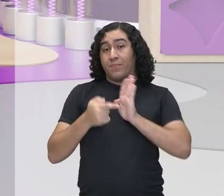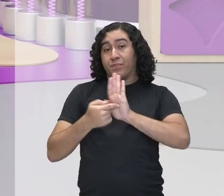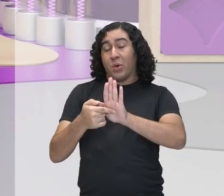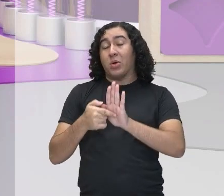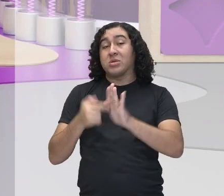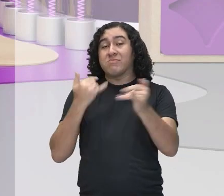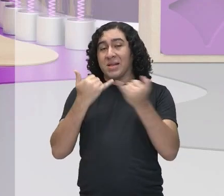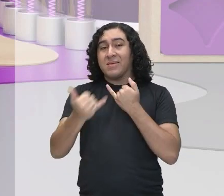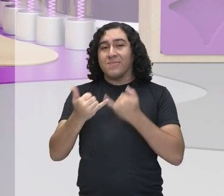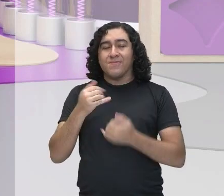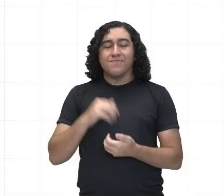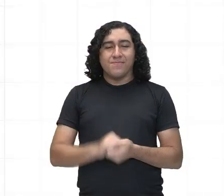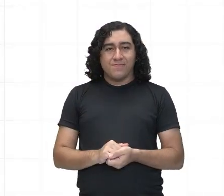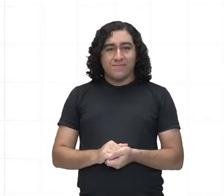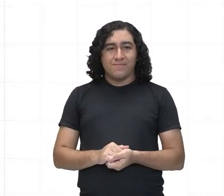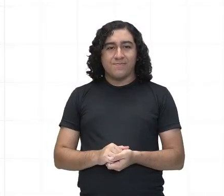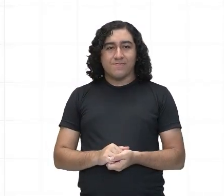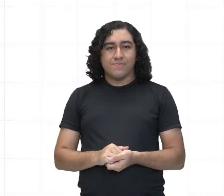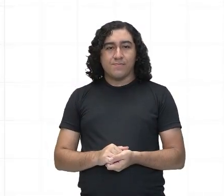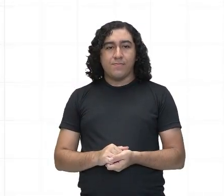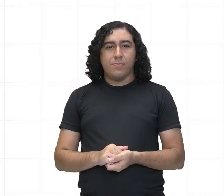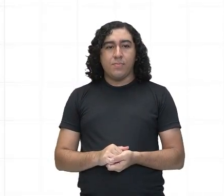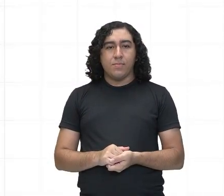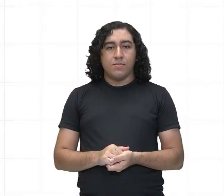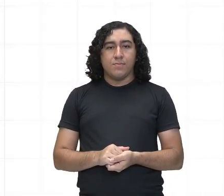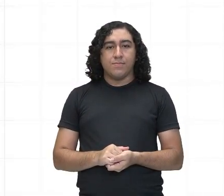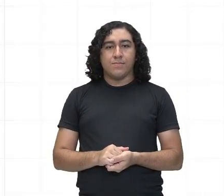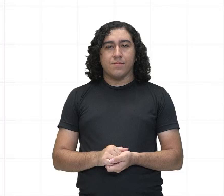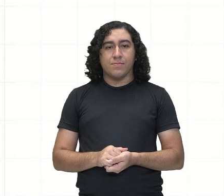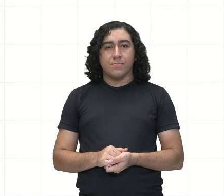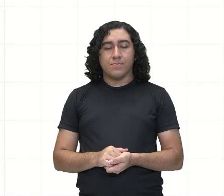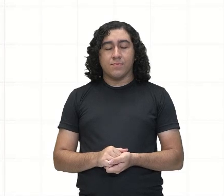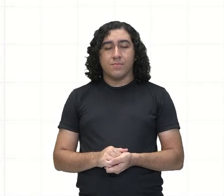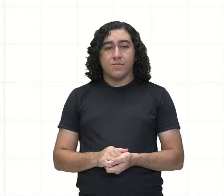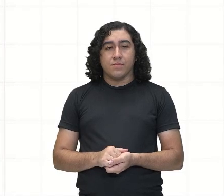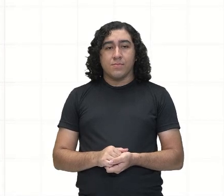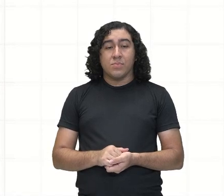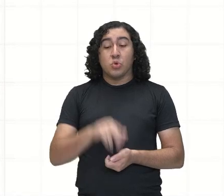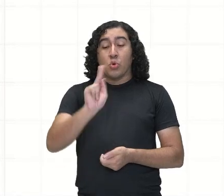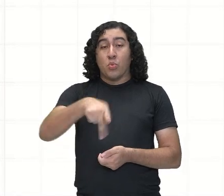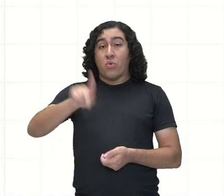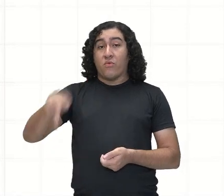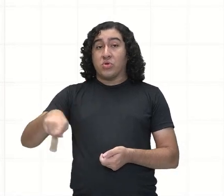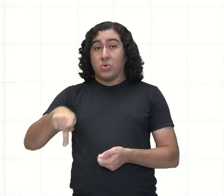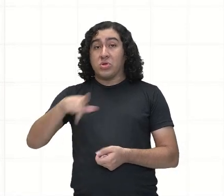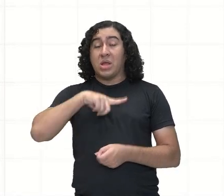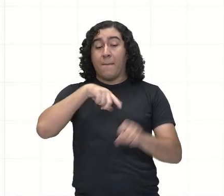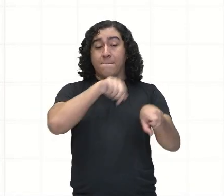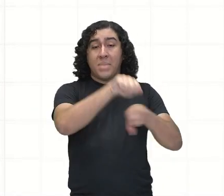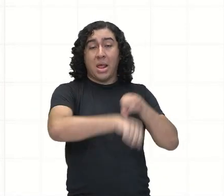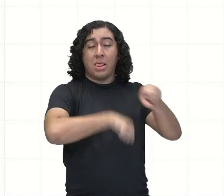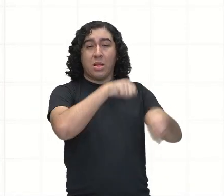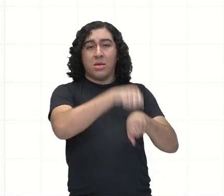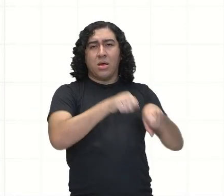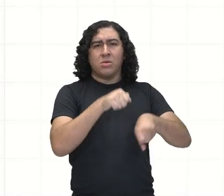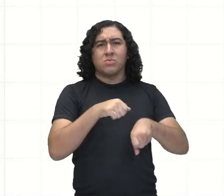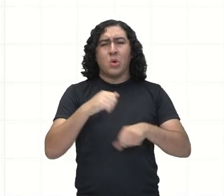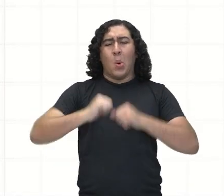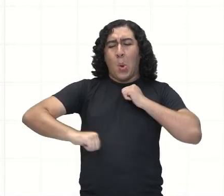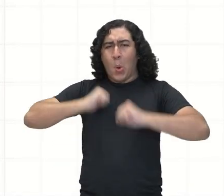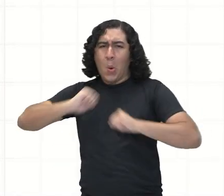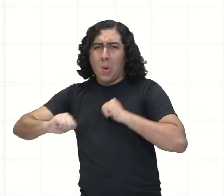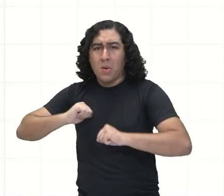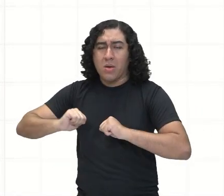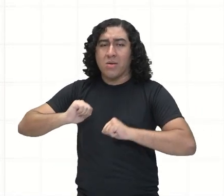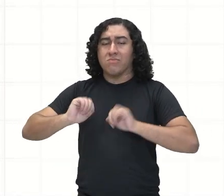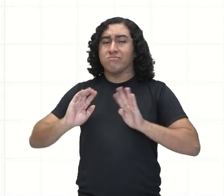parecido. Acompanhe comigo. Então aqui agora o professor Alexandre tá pedalando. Ao invés de ficar correndo, né? Como eu